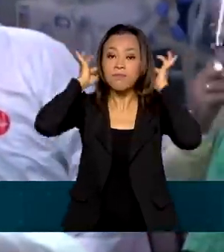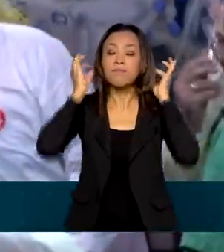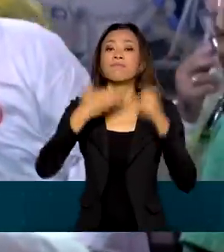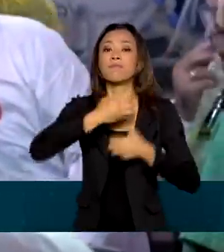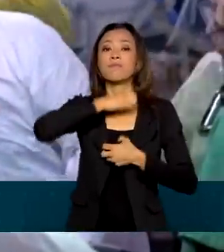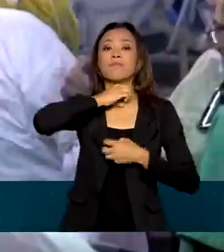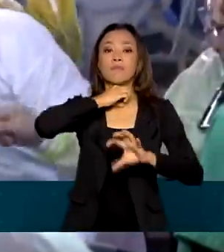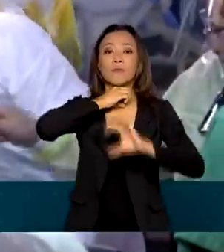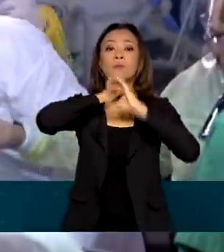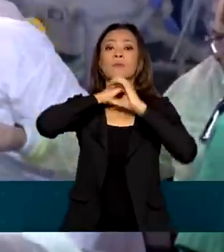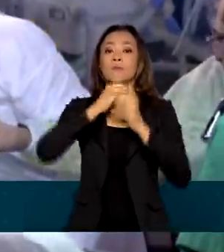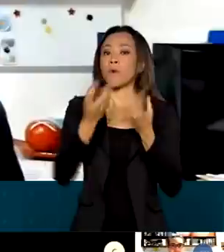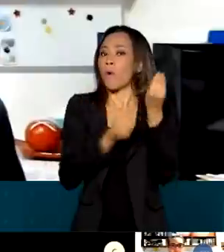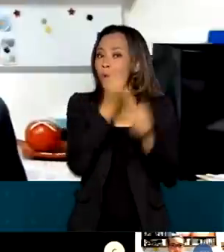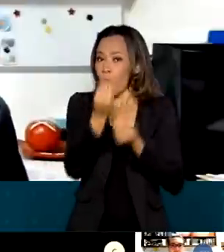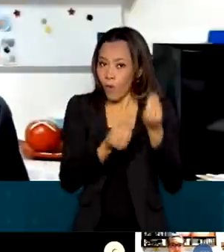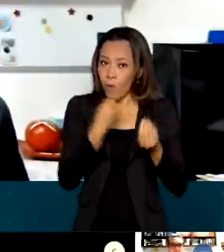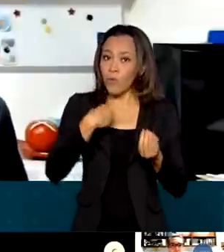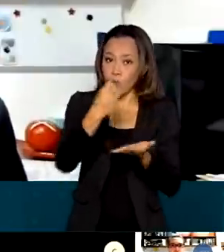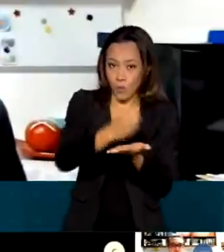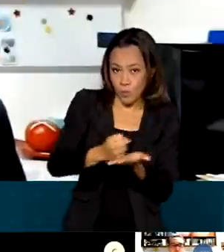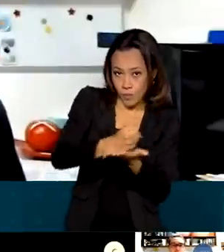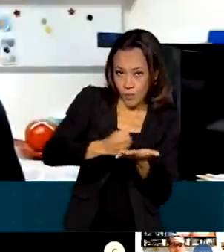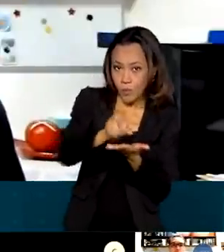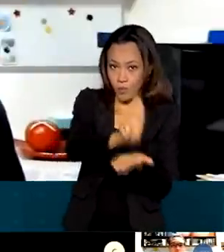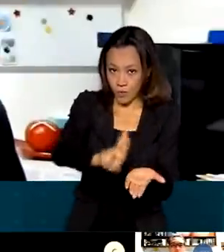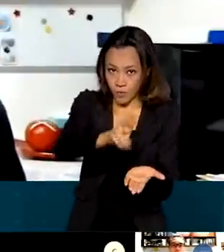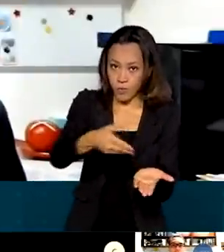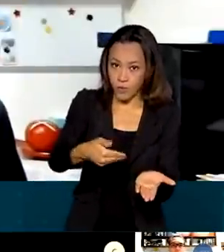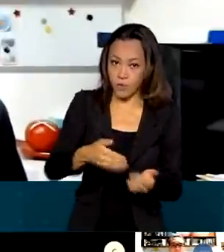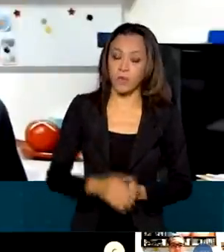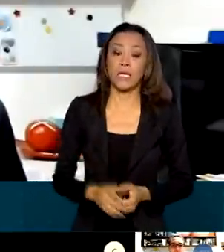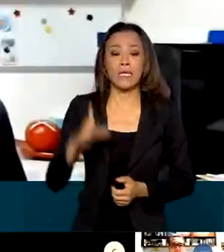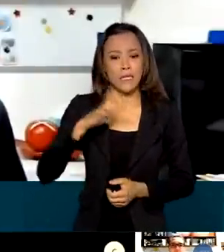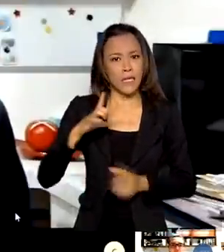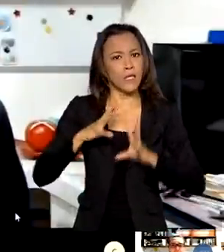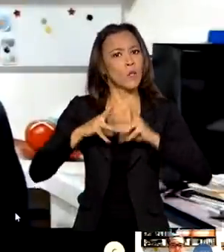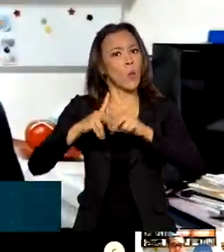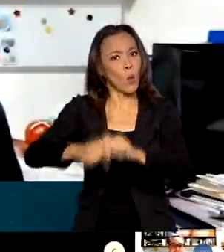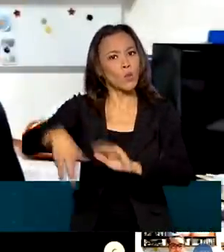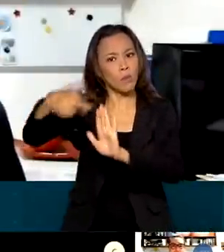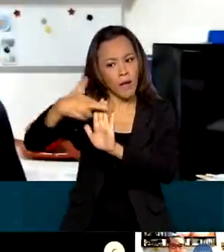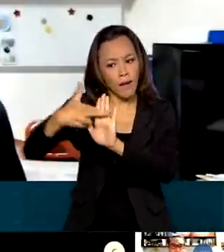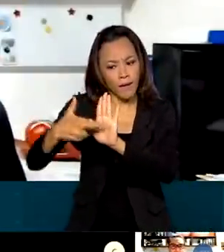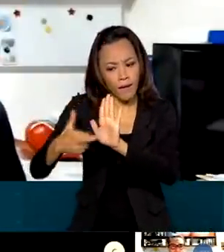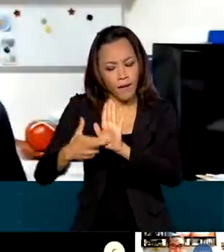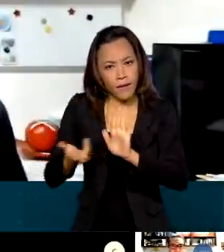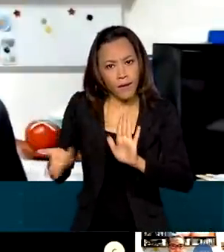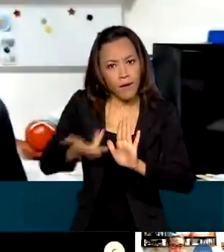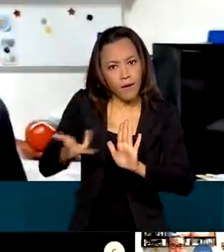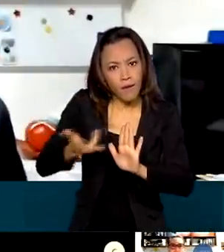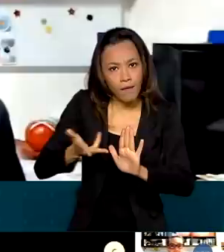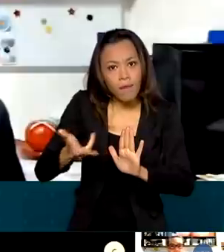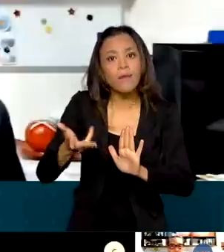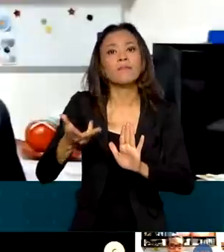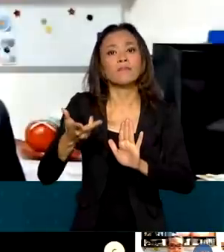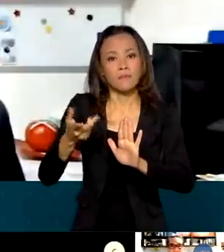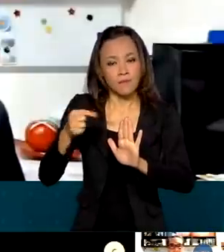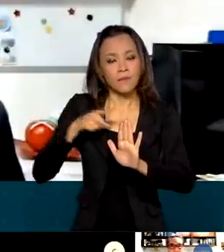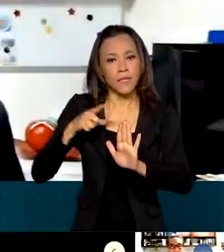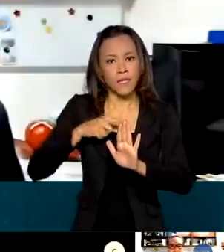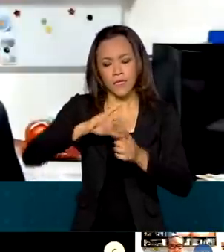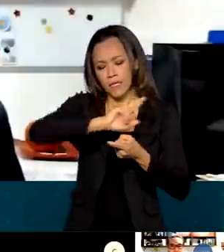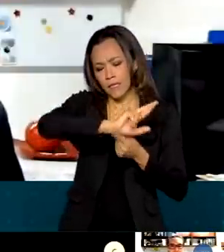necessários para intubação. Tem todo um protocolo chamado de sequência rápida de intubação e uma